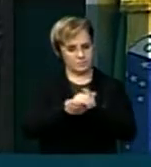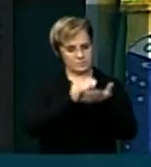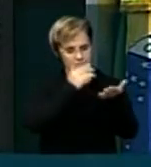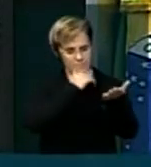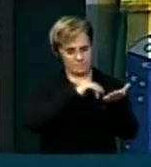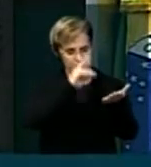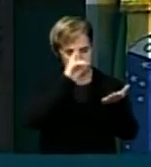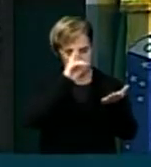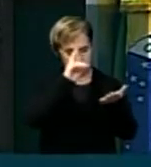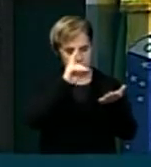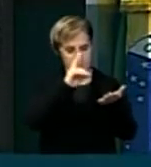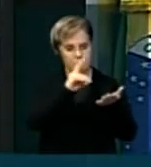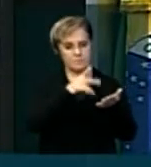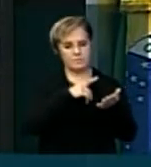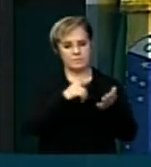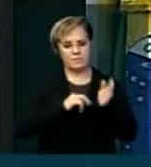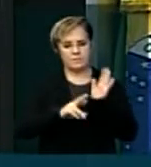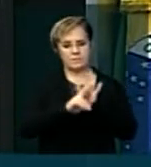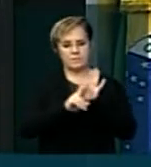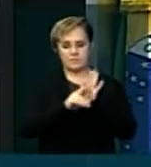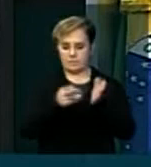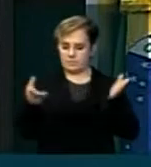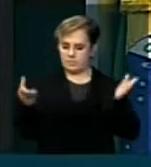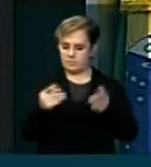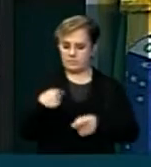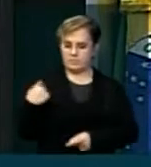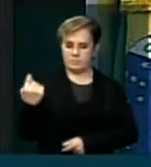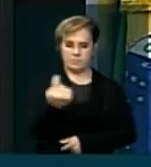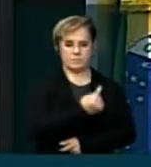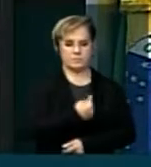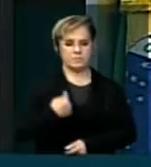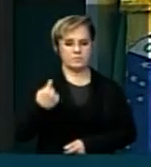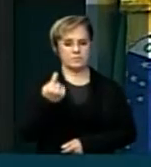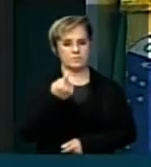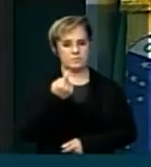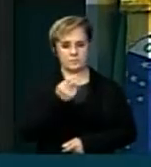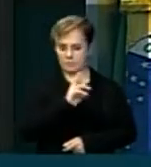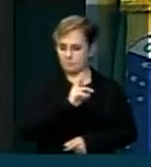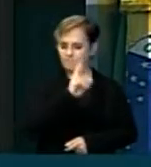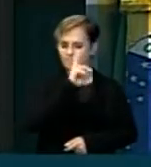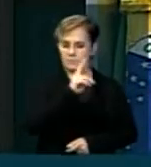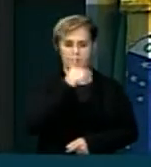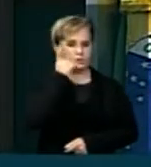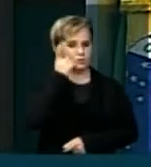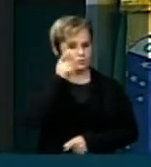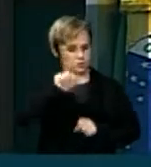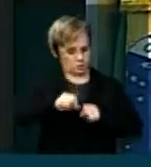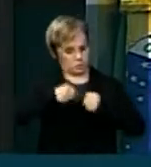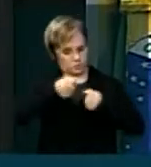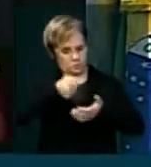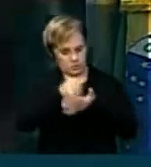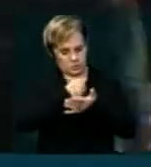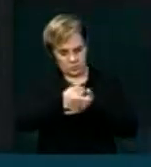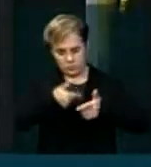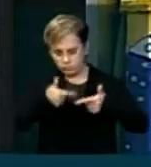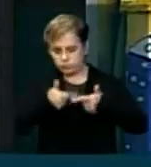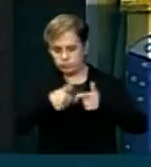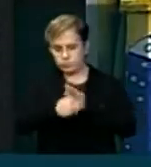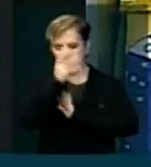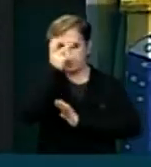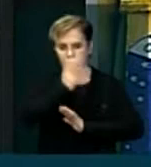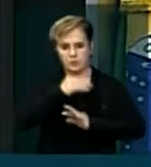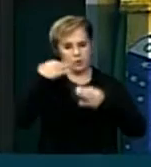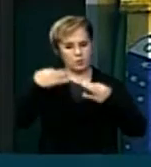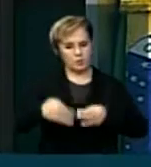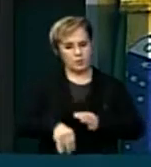Vossa Excelência que representa para todos nós nesta Casa um símbolo de um deputado aguerrido, sério, correto,